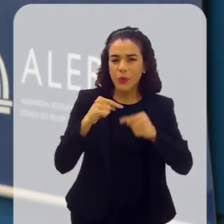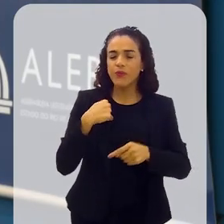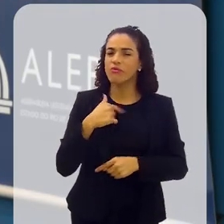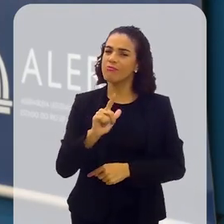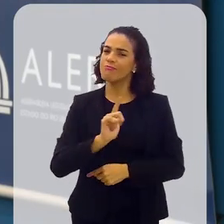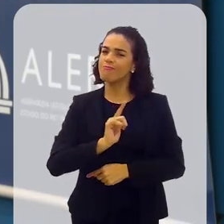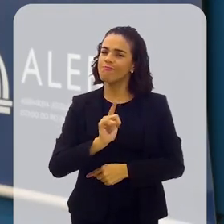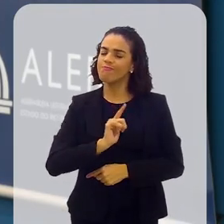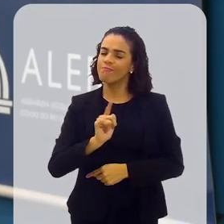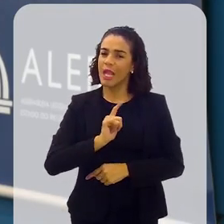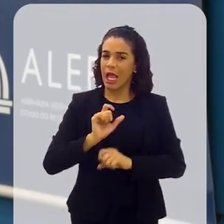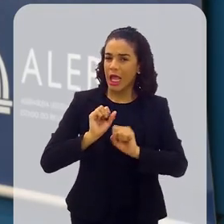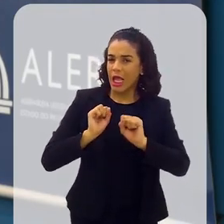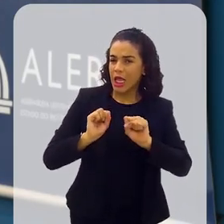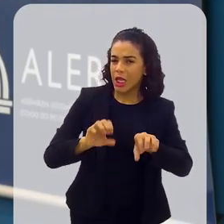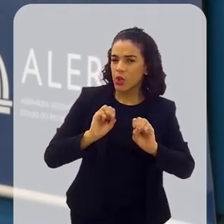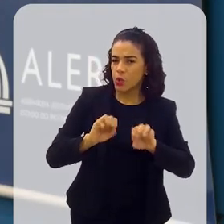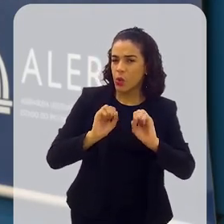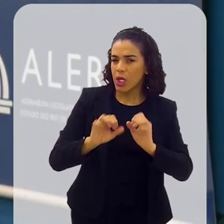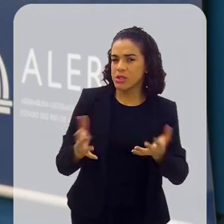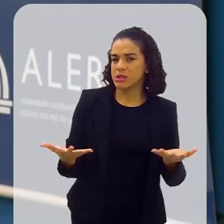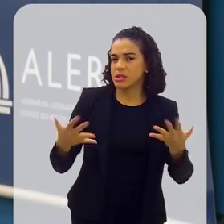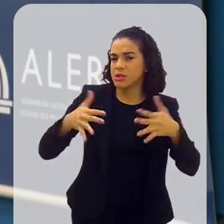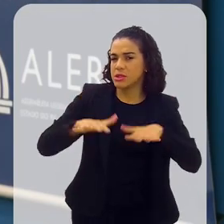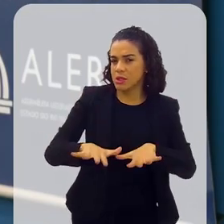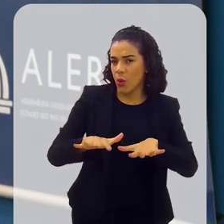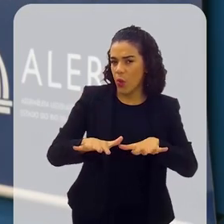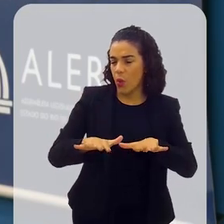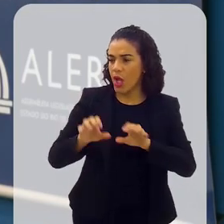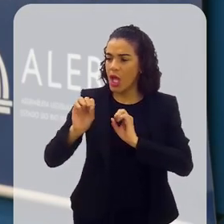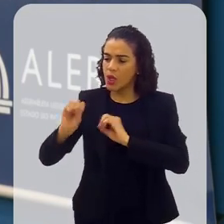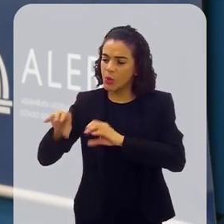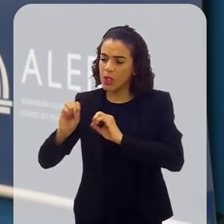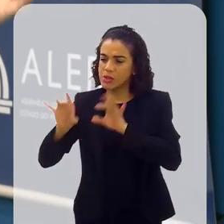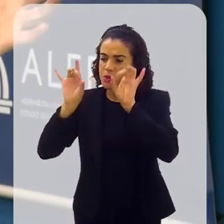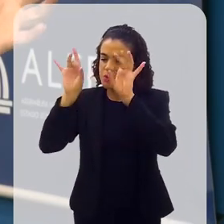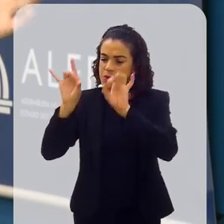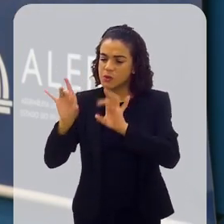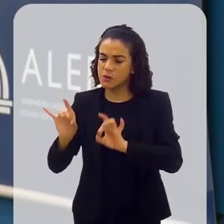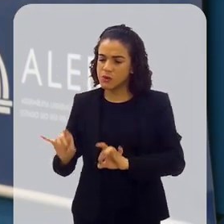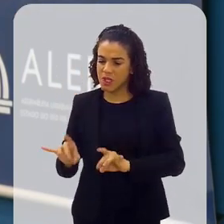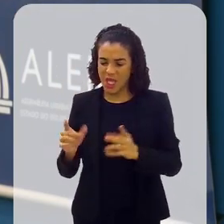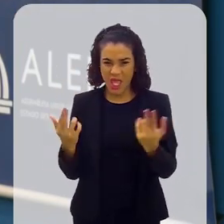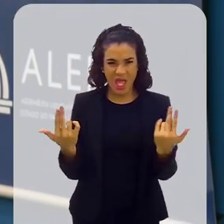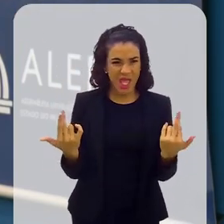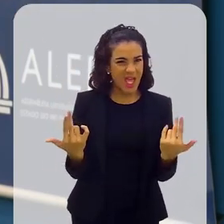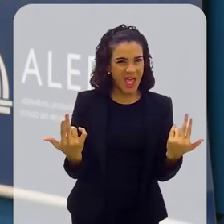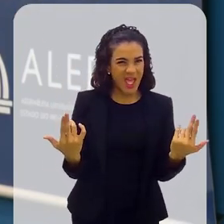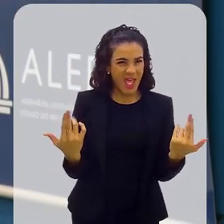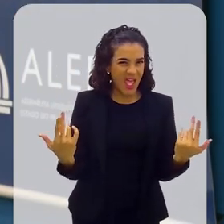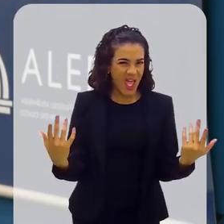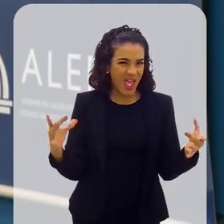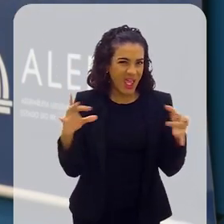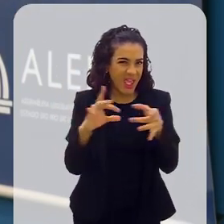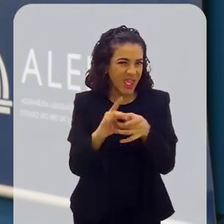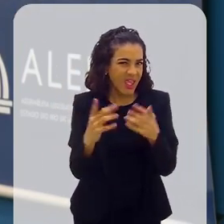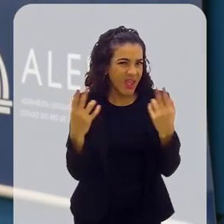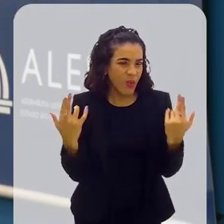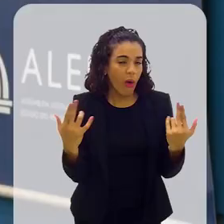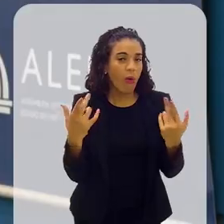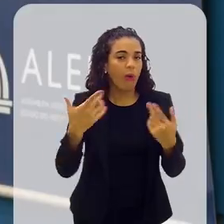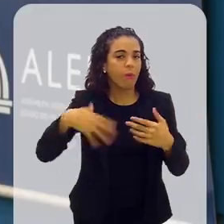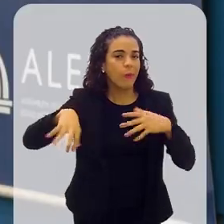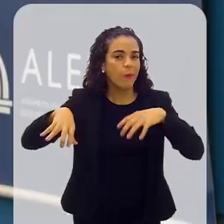dúvida que eu tenho. Educação inclusiva, educação especial, é tudo a mesma coisa ou